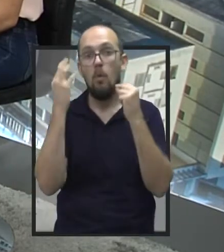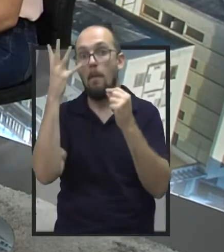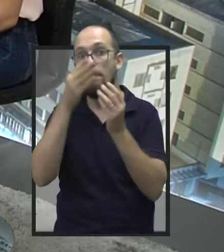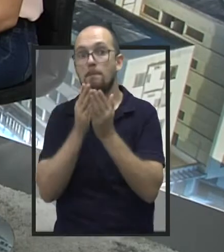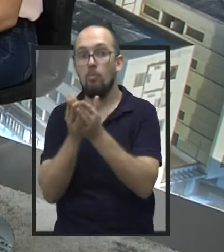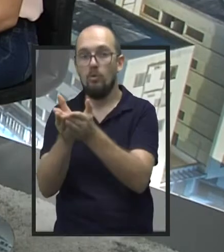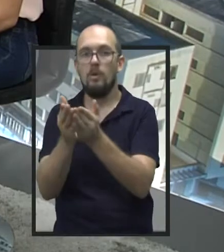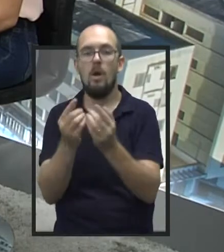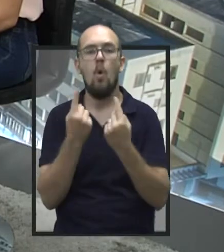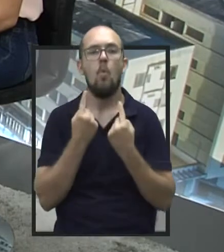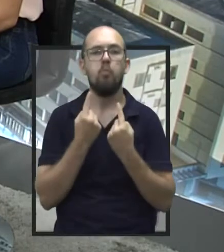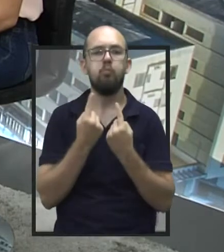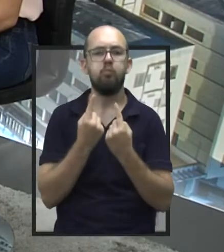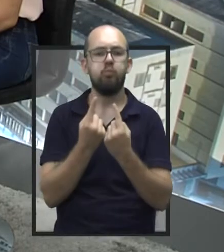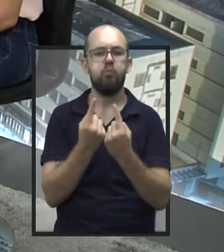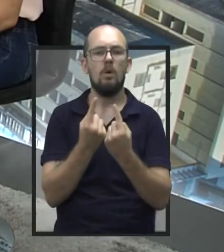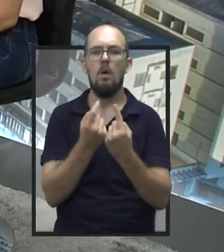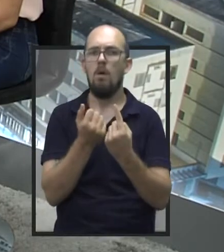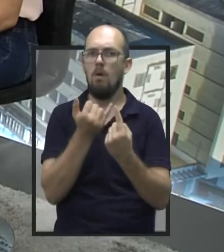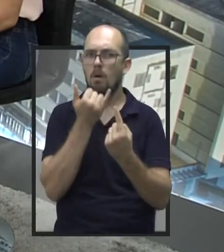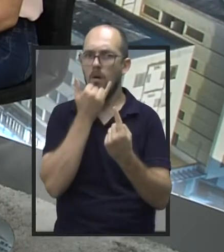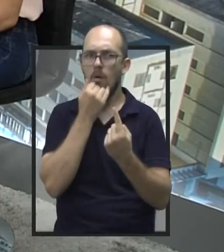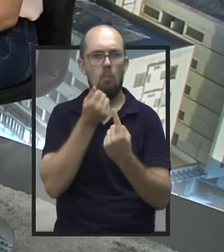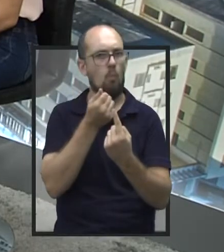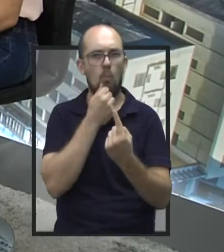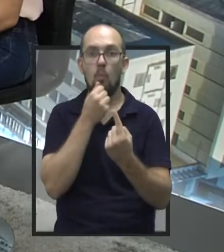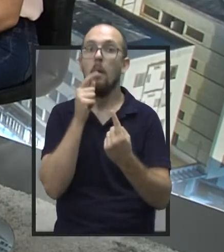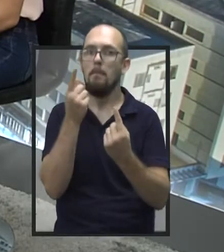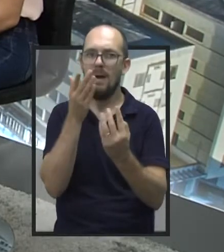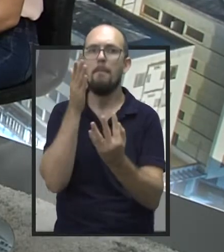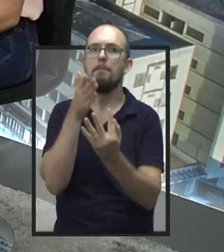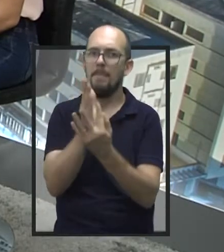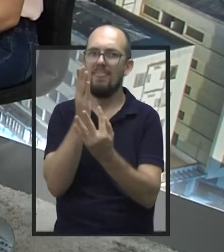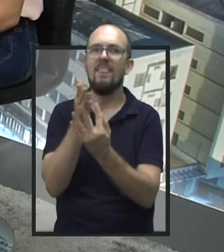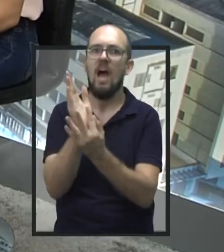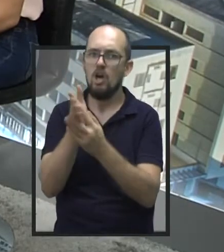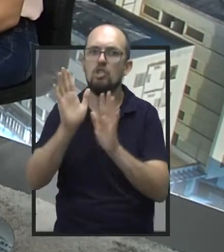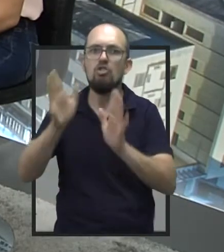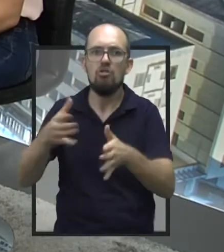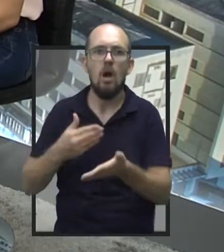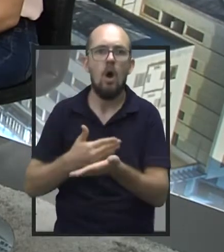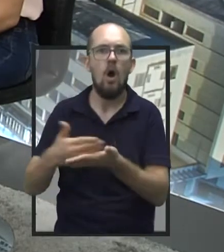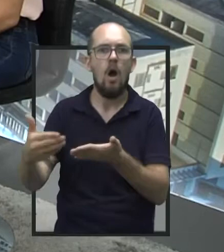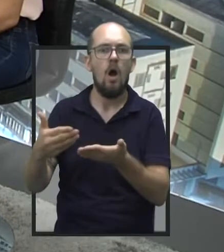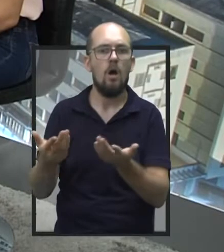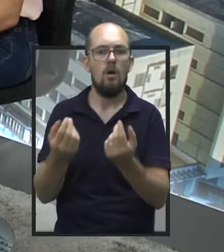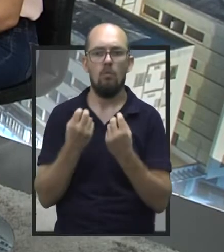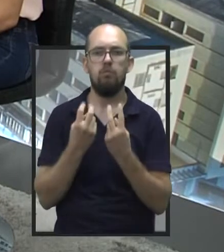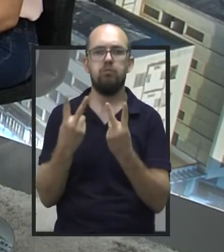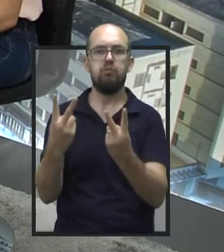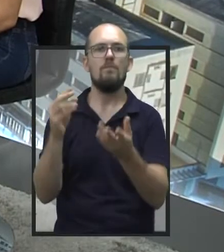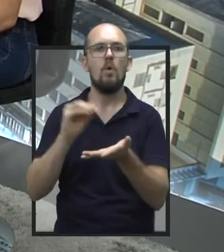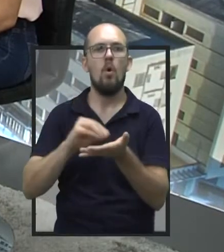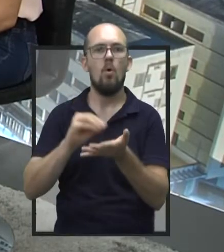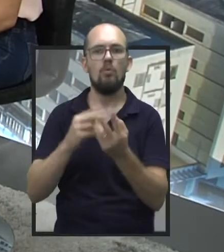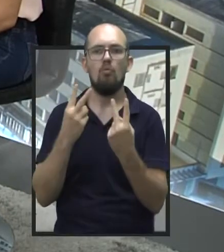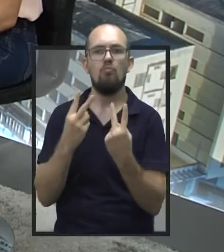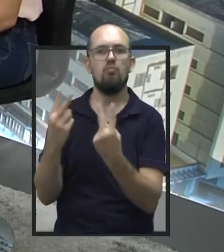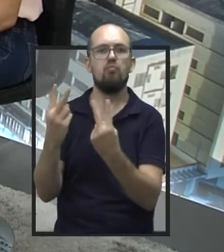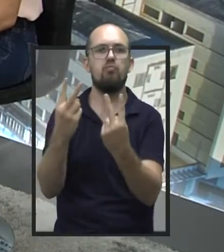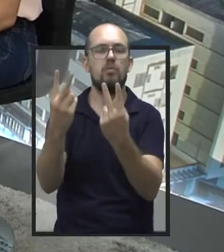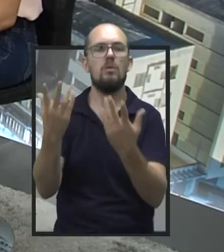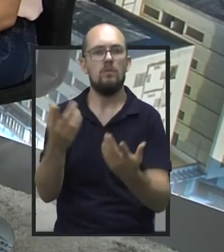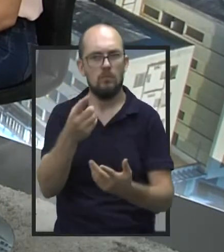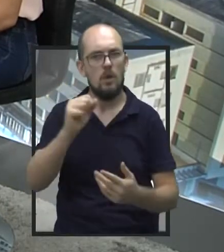já está ali, já faz um bom tempo, né? A senhora, inclusive, demonstrou essa indignação durante uma das sessões ordinárias e continua